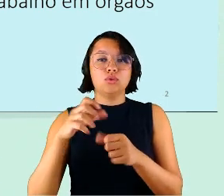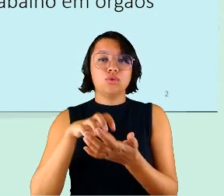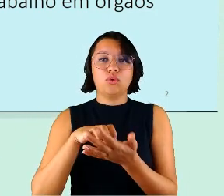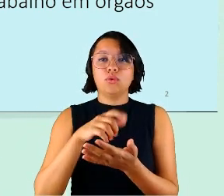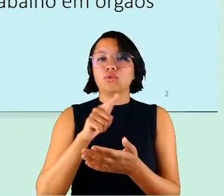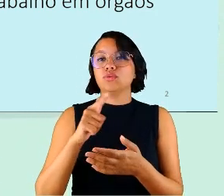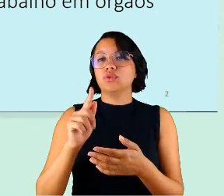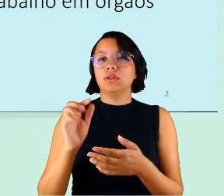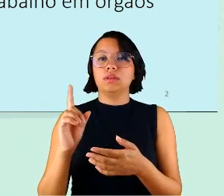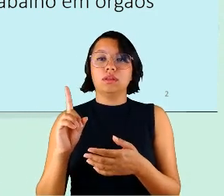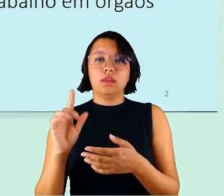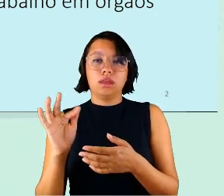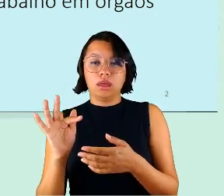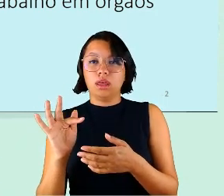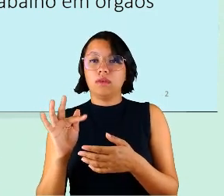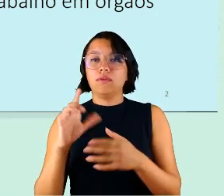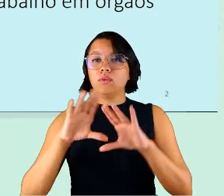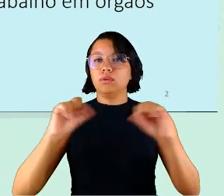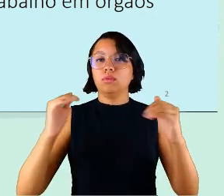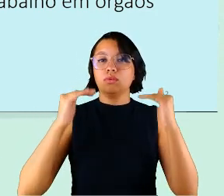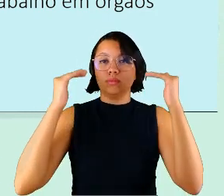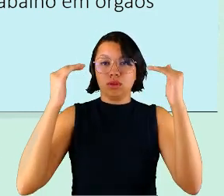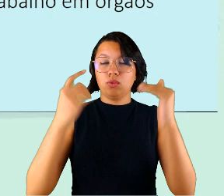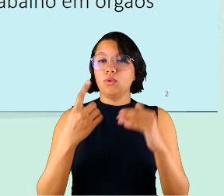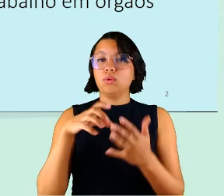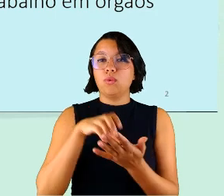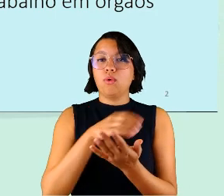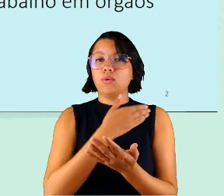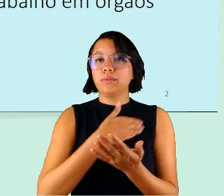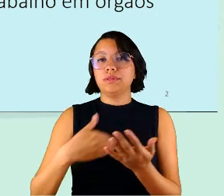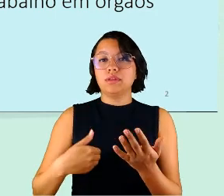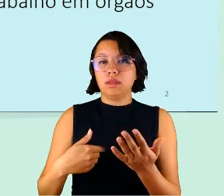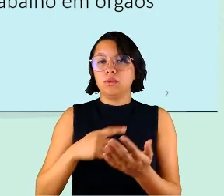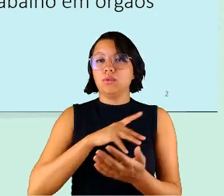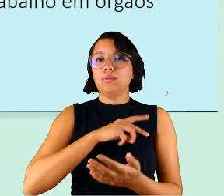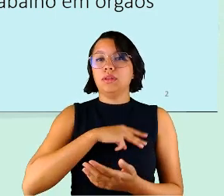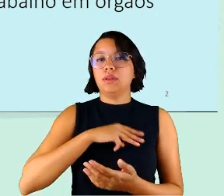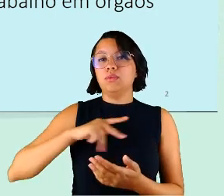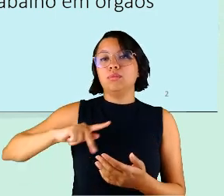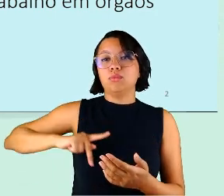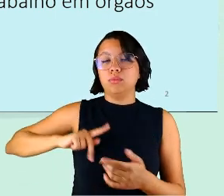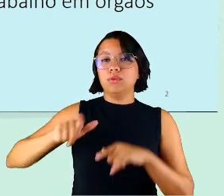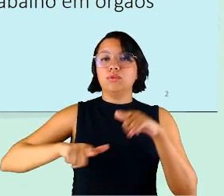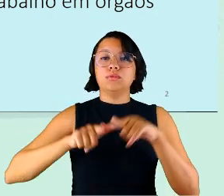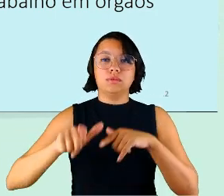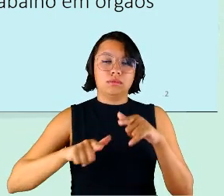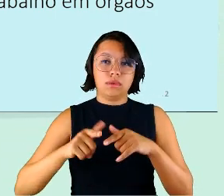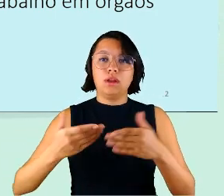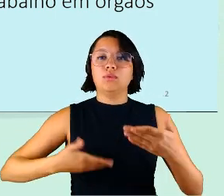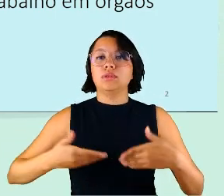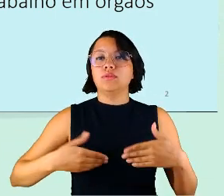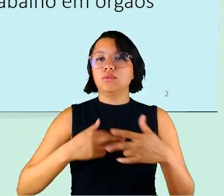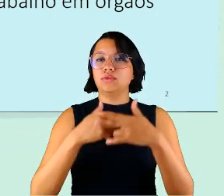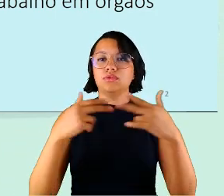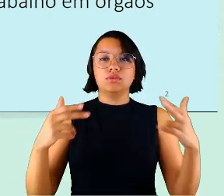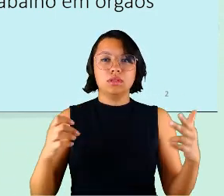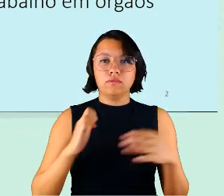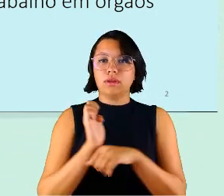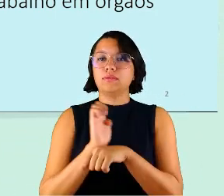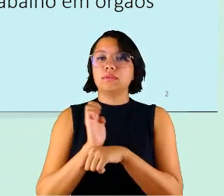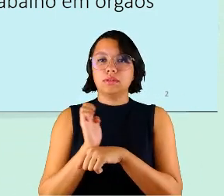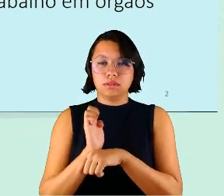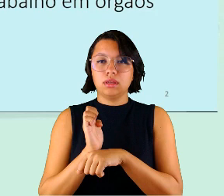um tribunal superior e um órgão do Ministério Público do Trabalho com servidores também em vários estados da